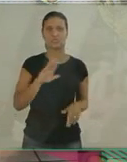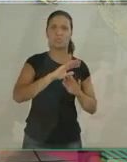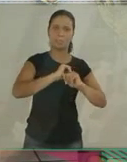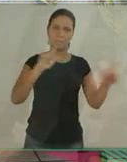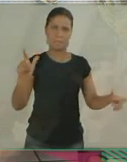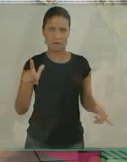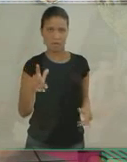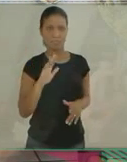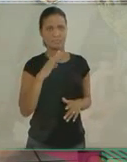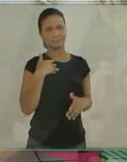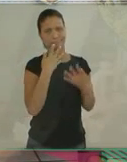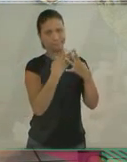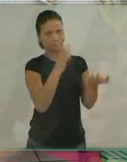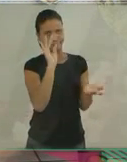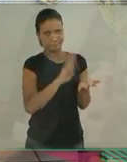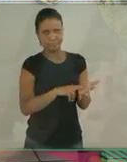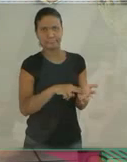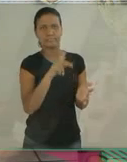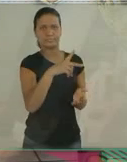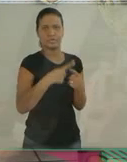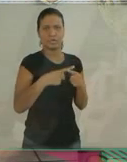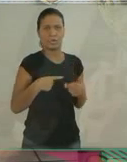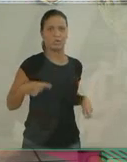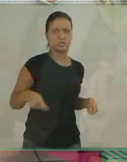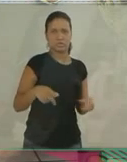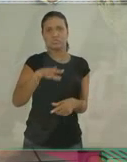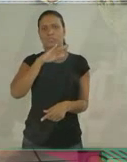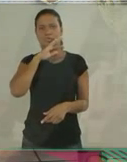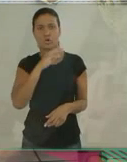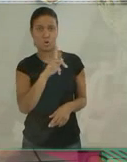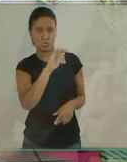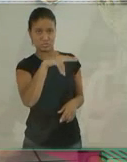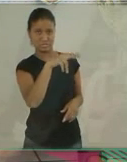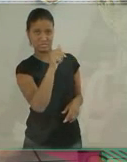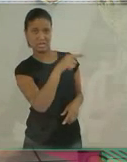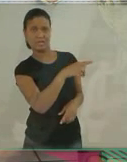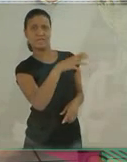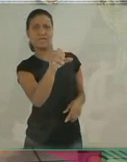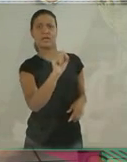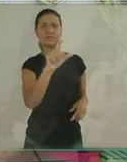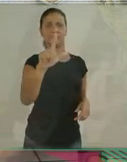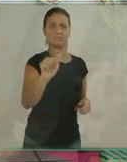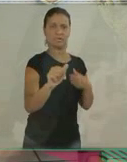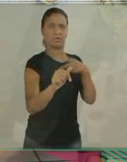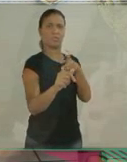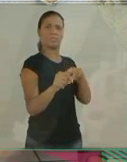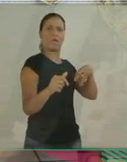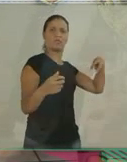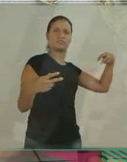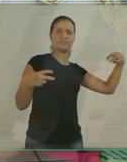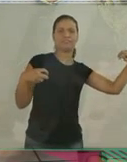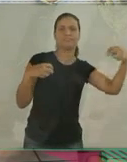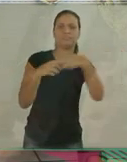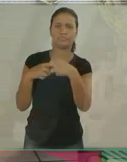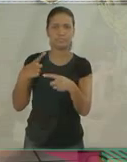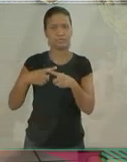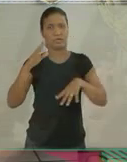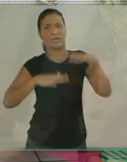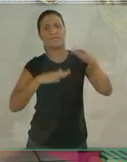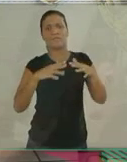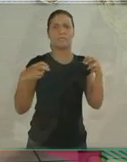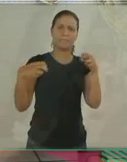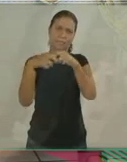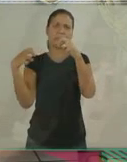posso confessar. Mas assim, a gente faz o possível, né? Assim, quando a Luciana está na sala ou então vai passar, eu saio da